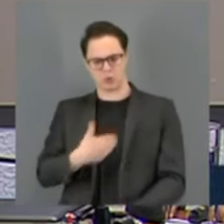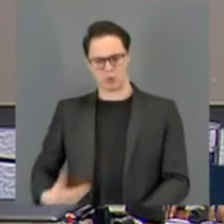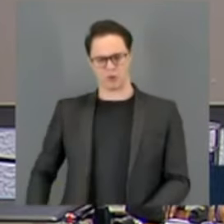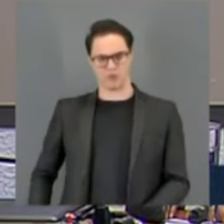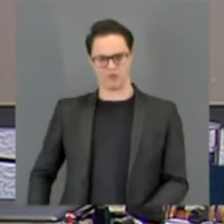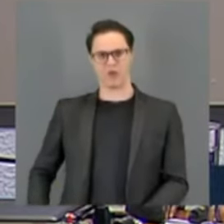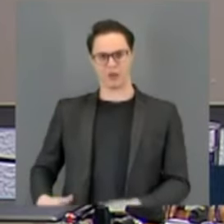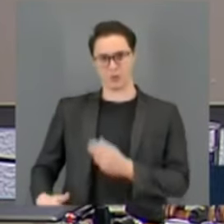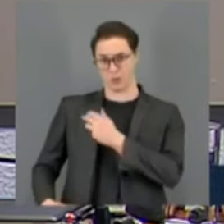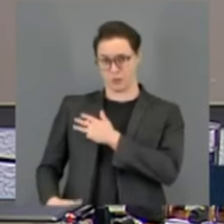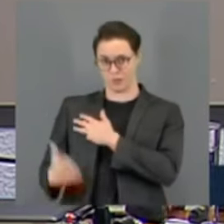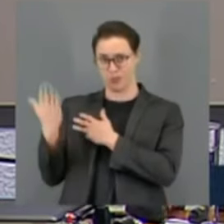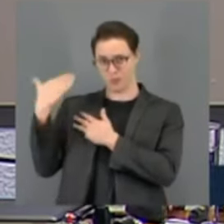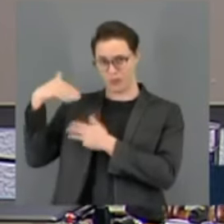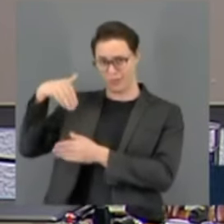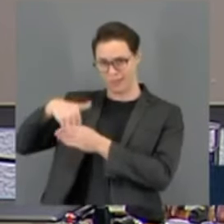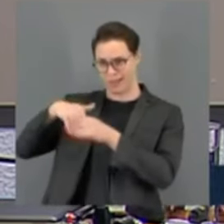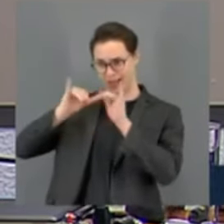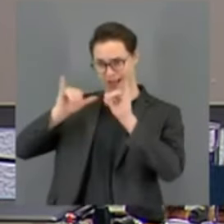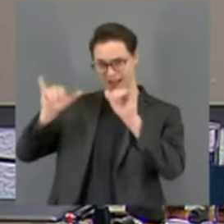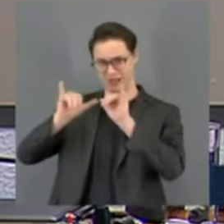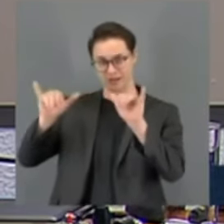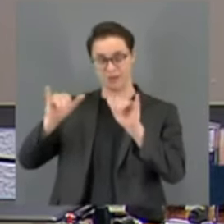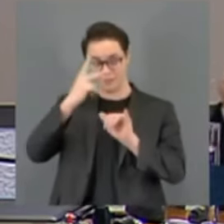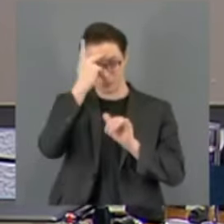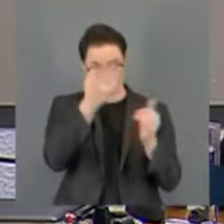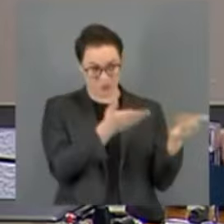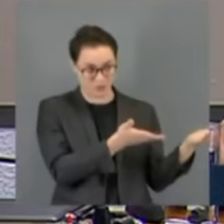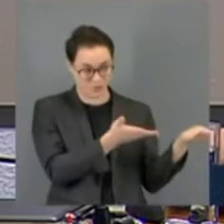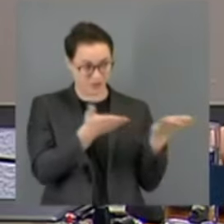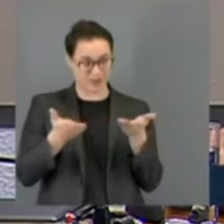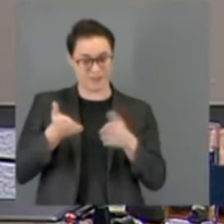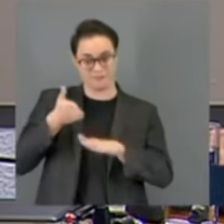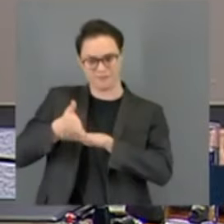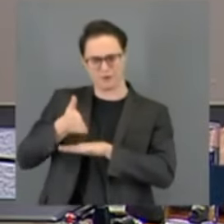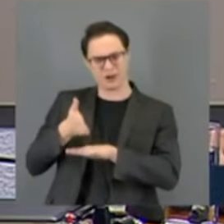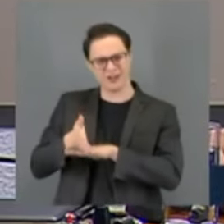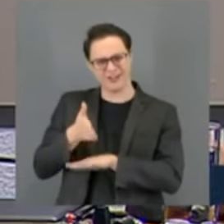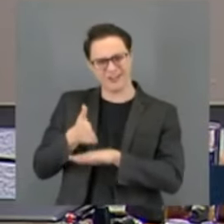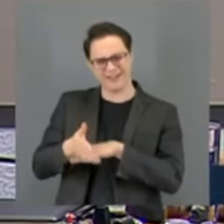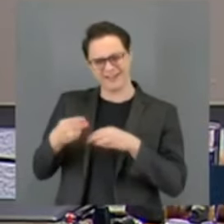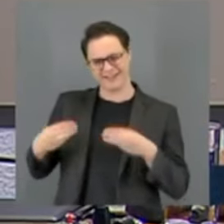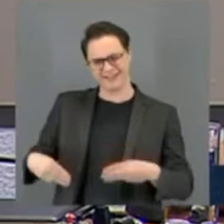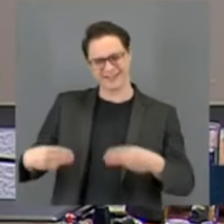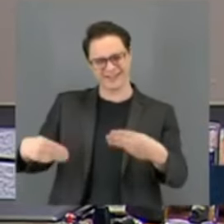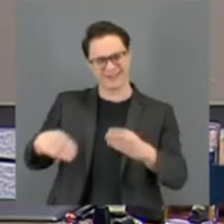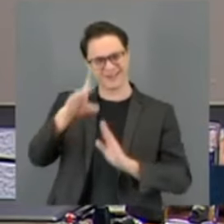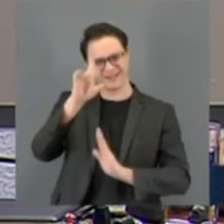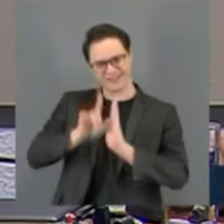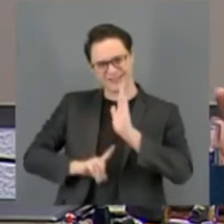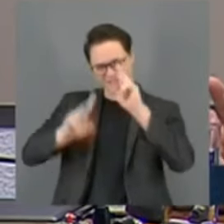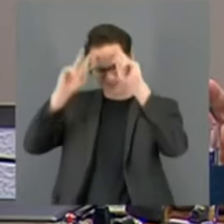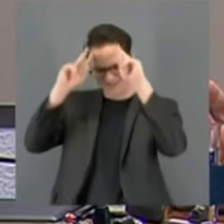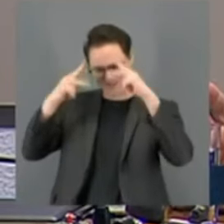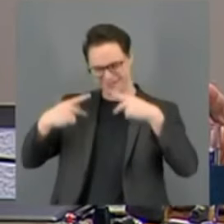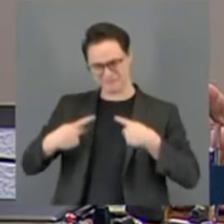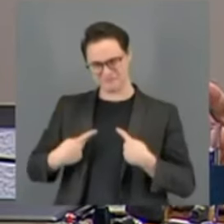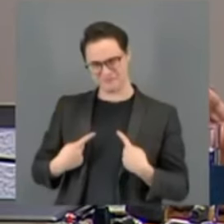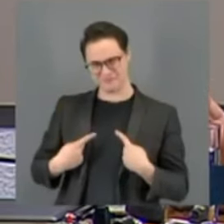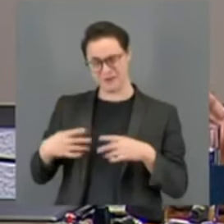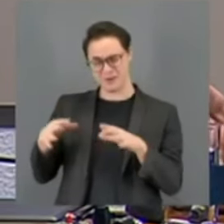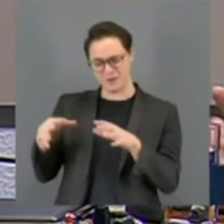eleições. Ele foi chamado para ser integrante no Ministério dos Direitos Humanos de um grupo